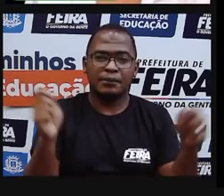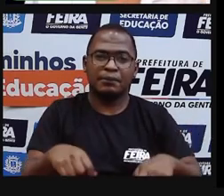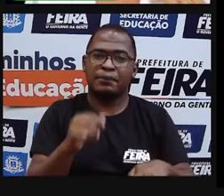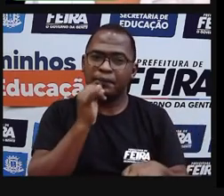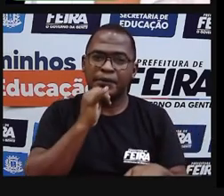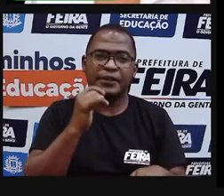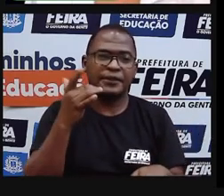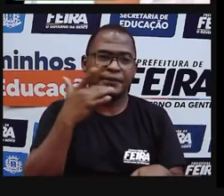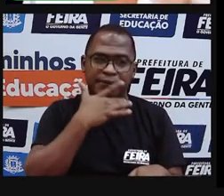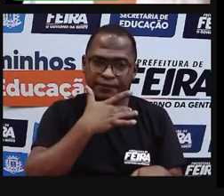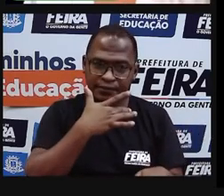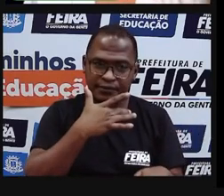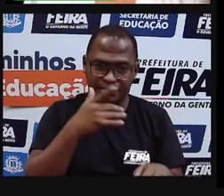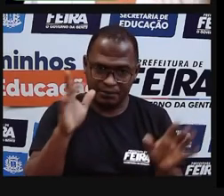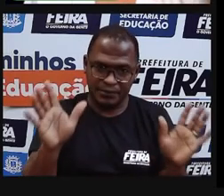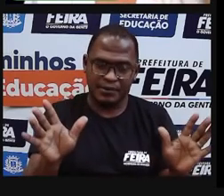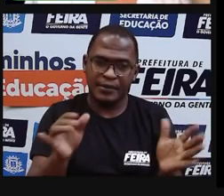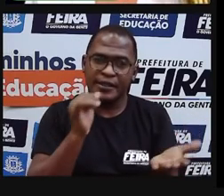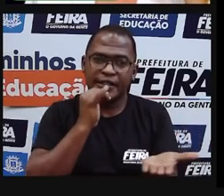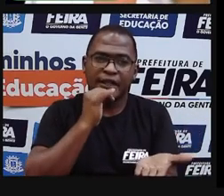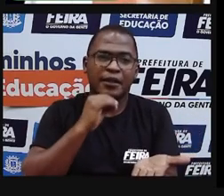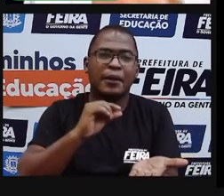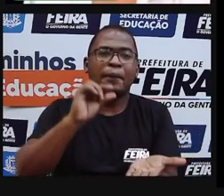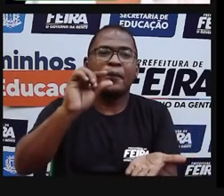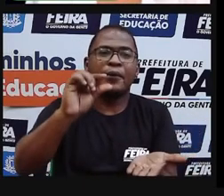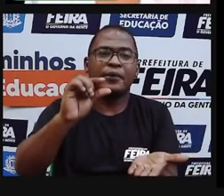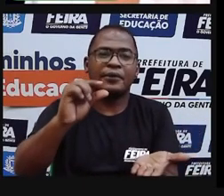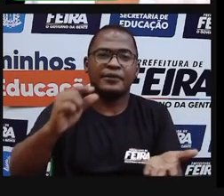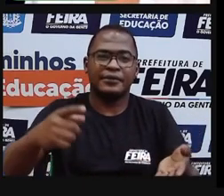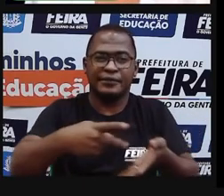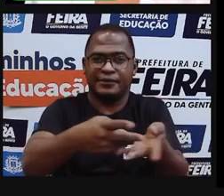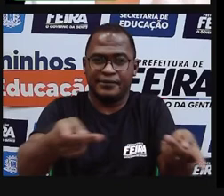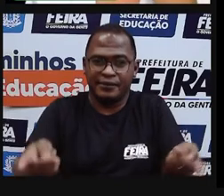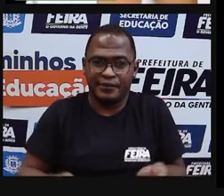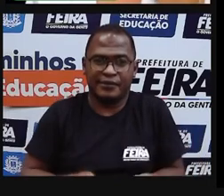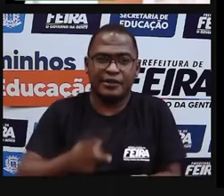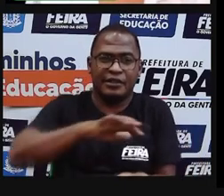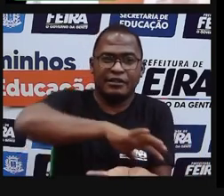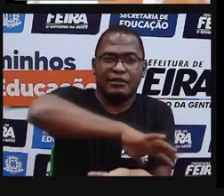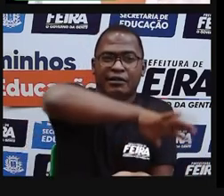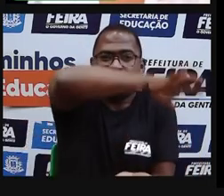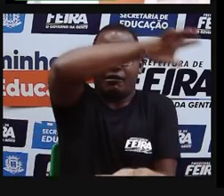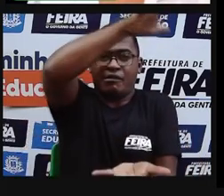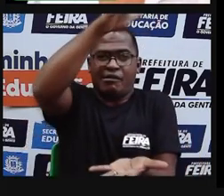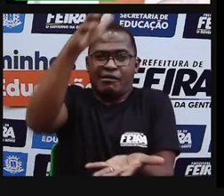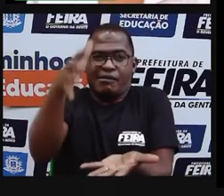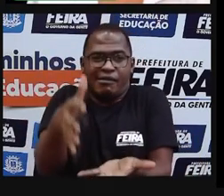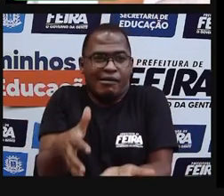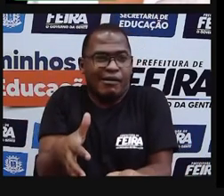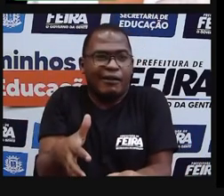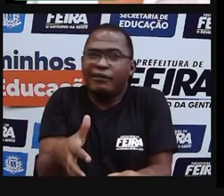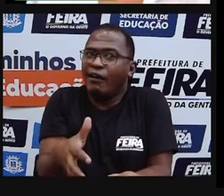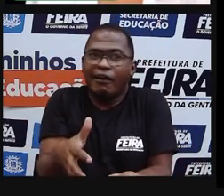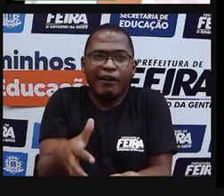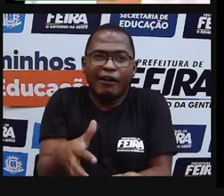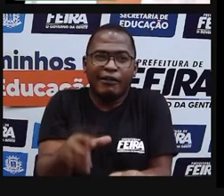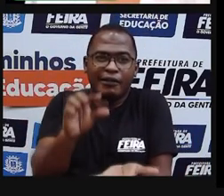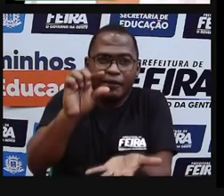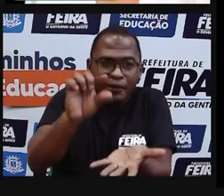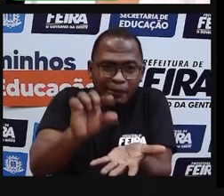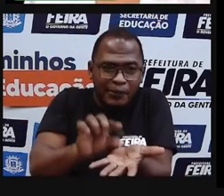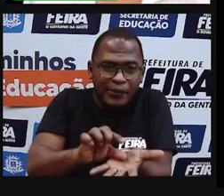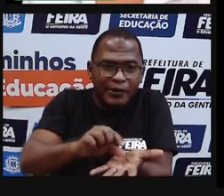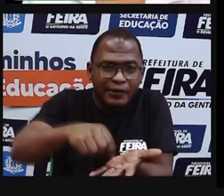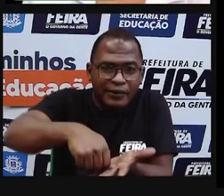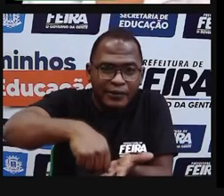cardápio, é difícil. Mas a gente pode diminuir a quantidade. Tudo em equilíbrio faz bem para a nossa vida. Nos